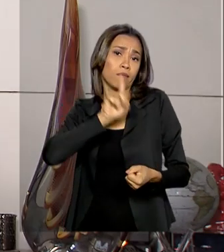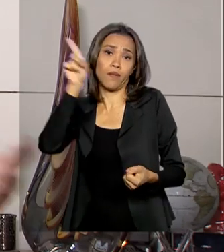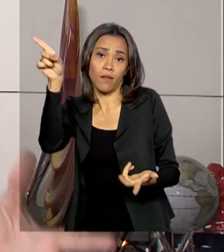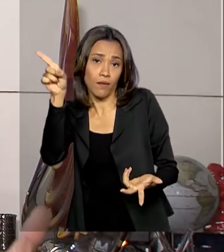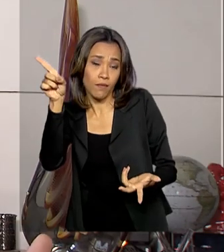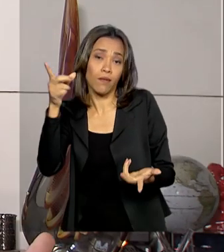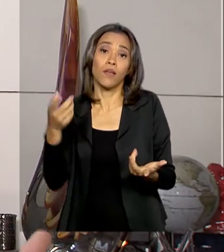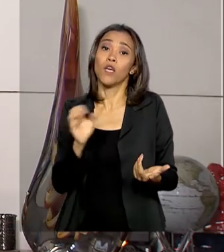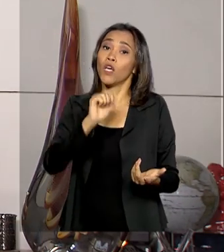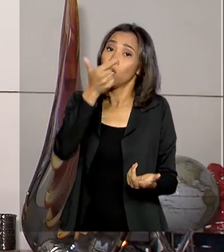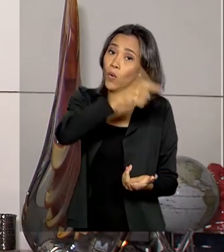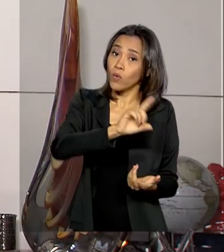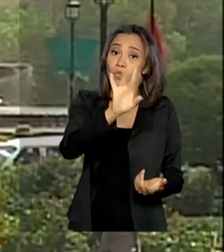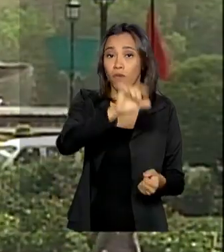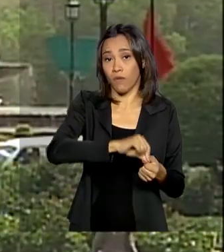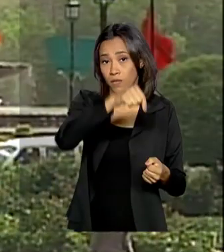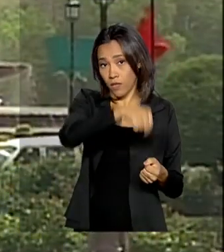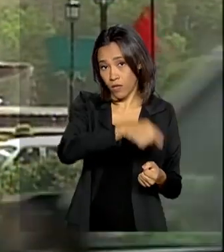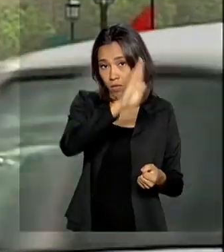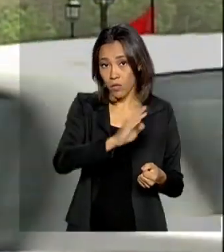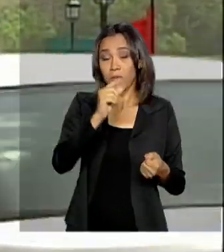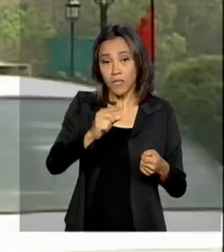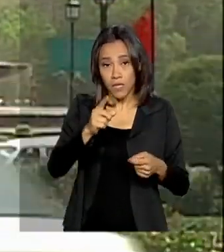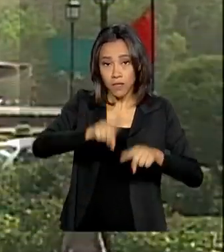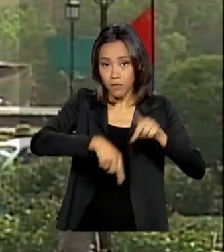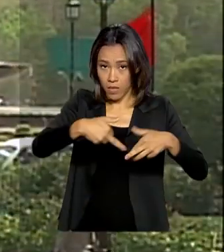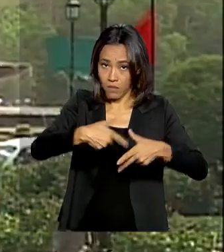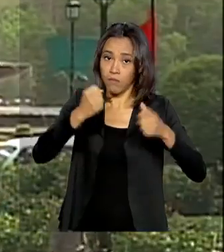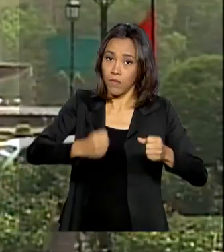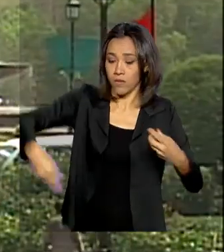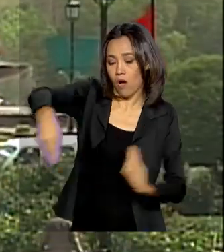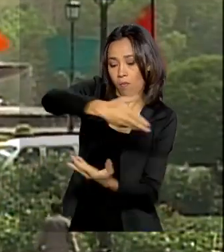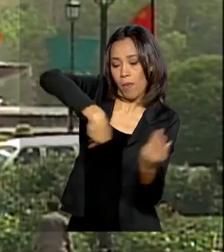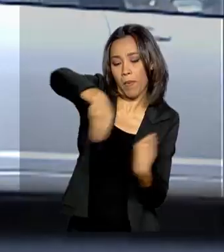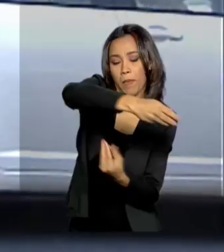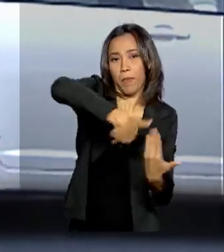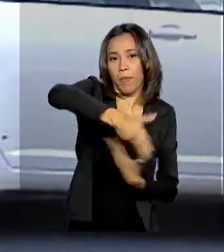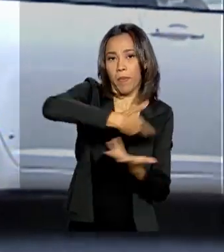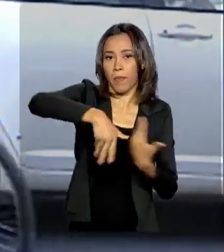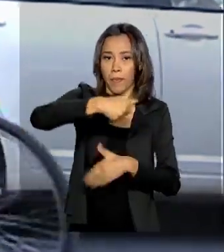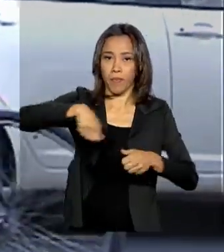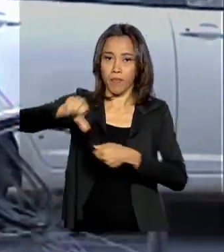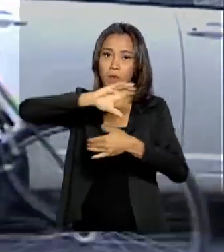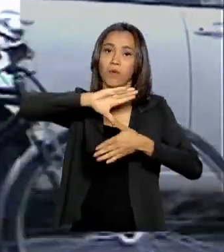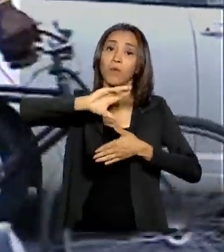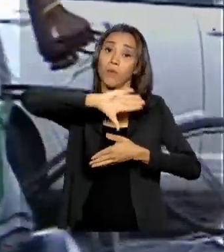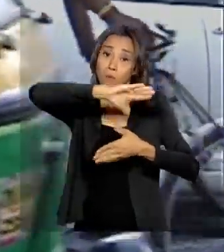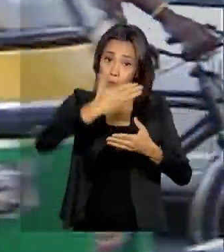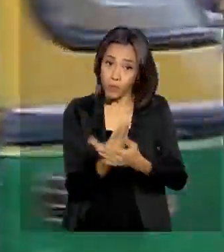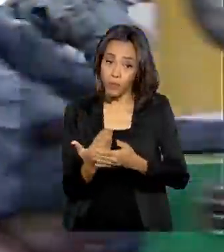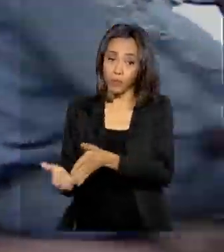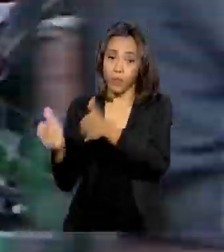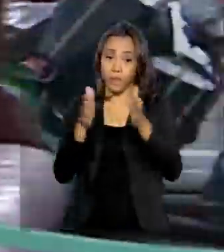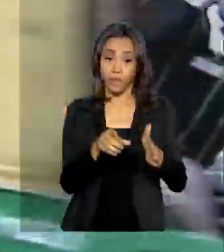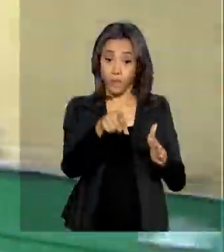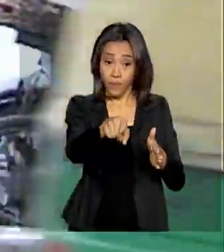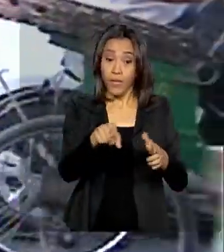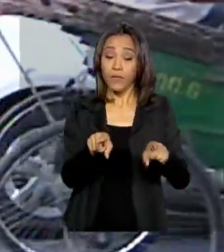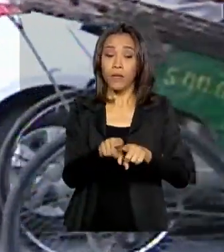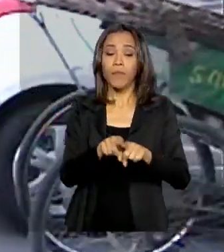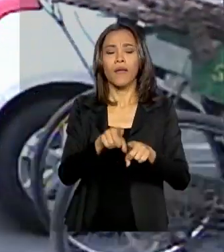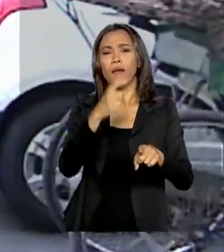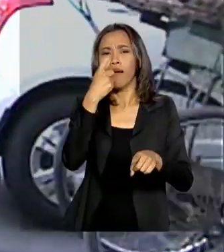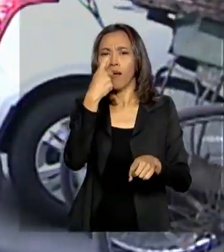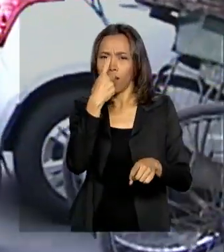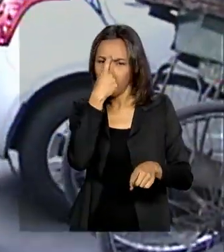na Índia e outra parte aqui no Brasil. A missão Brasil-Índia também terá o reforço da Agência Brasileira de Promoção de Exportações e